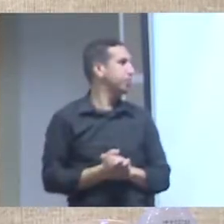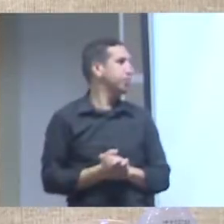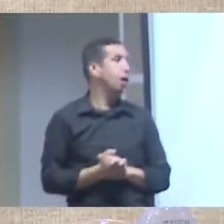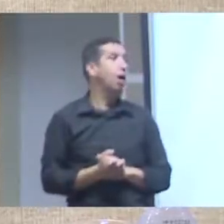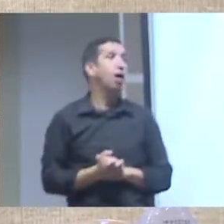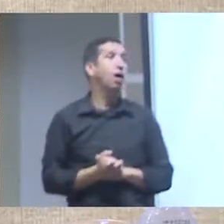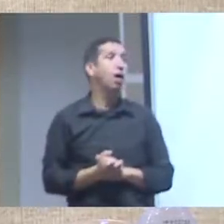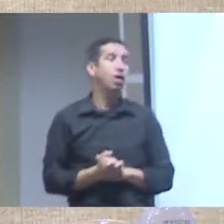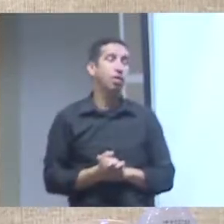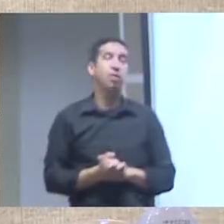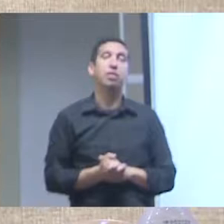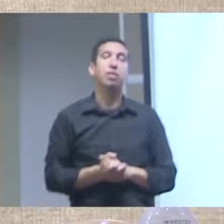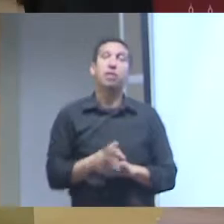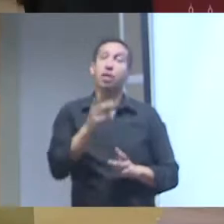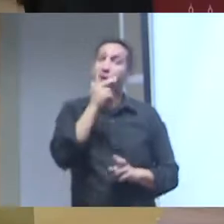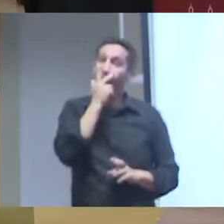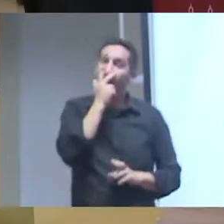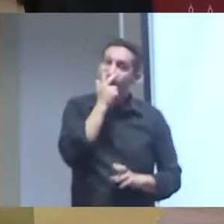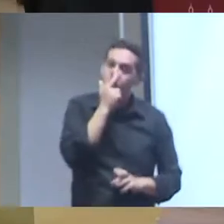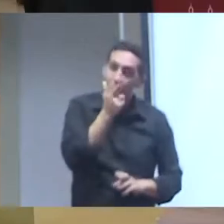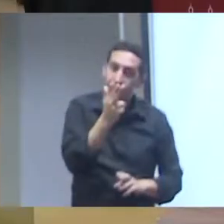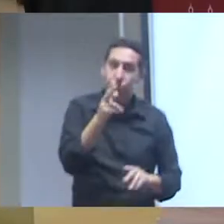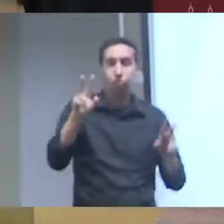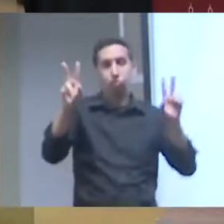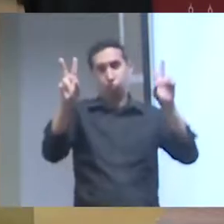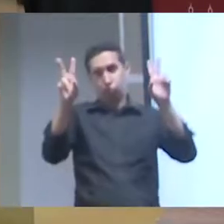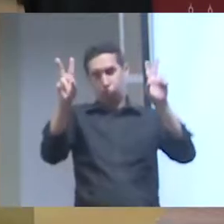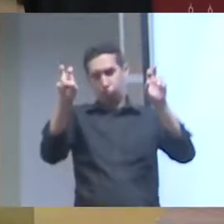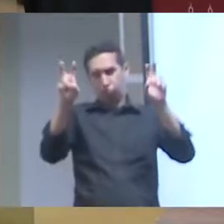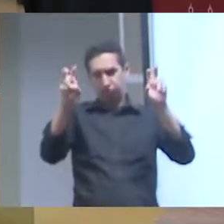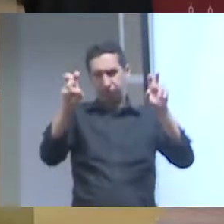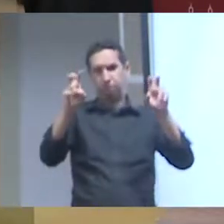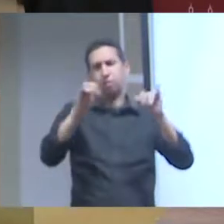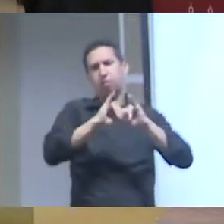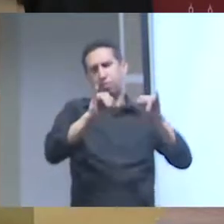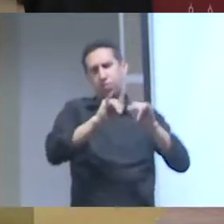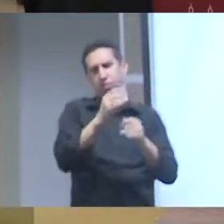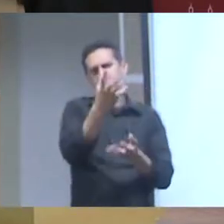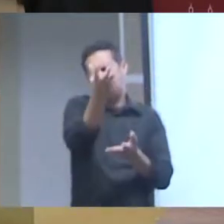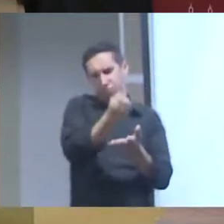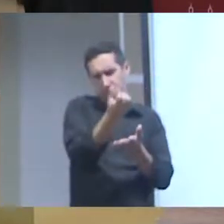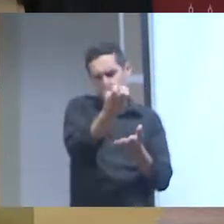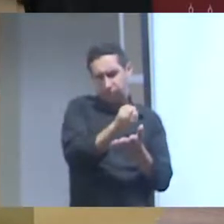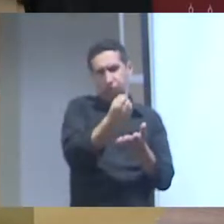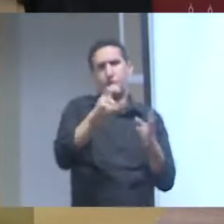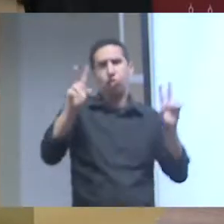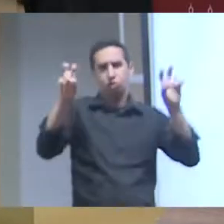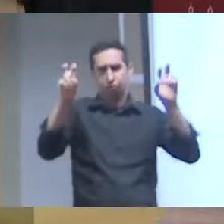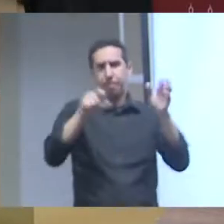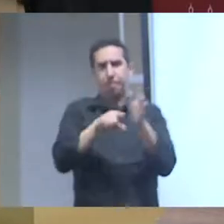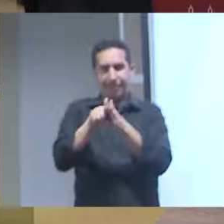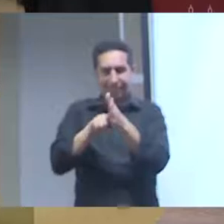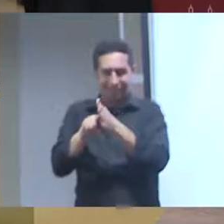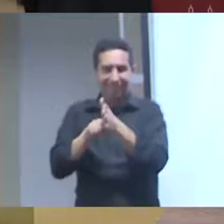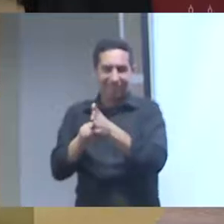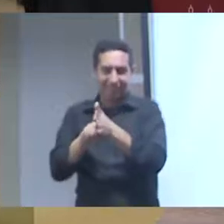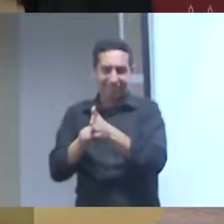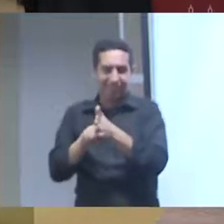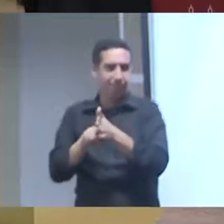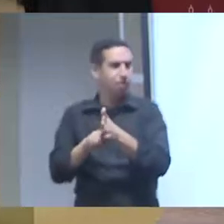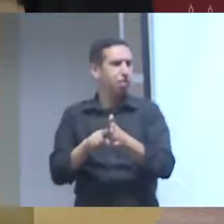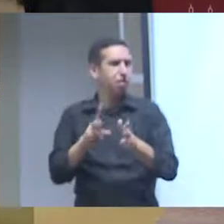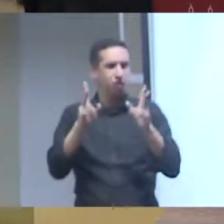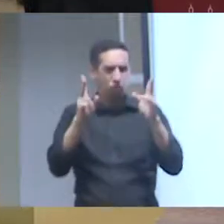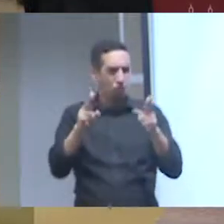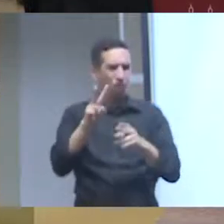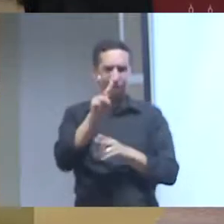assim sobre quer dizer eu acho que sobre essa questão dos dados dos dados de pesquisa né que existe